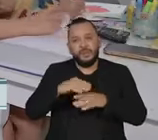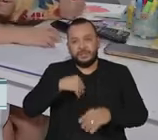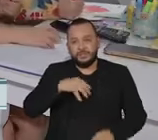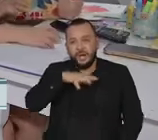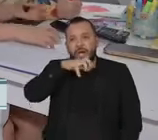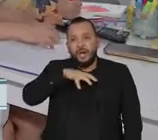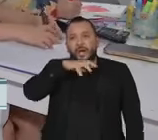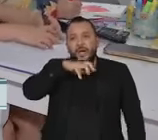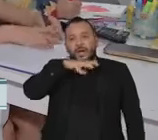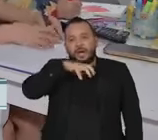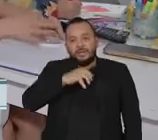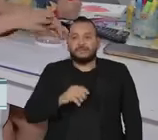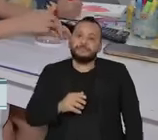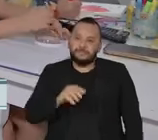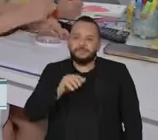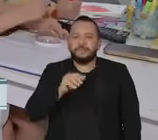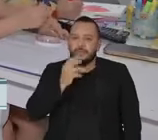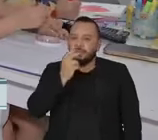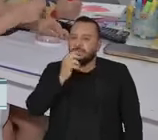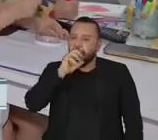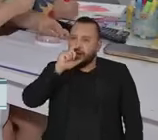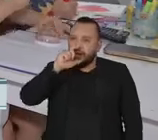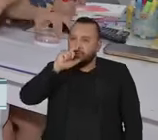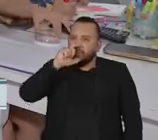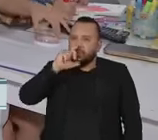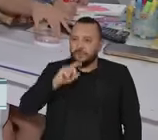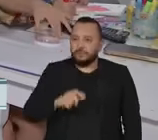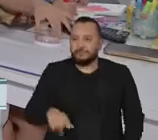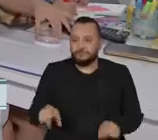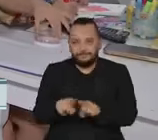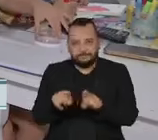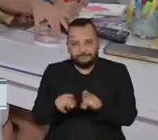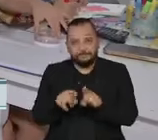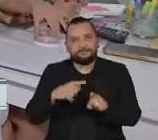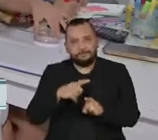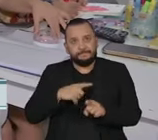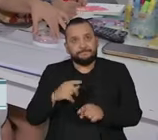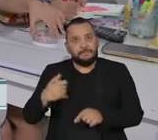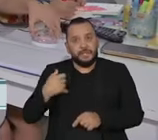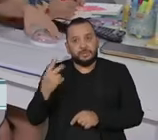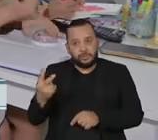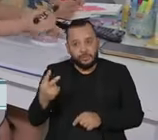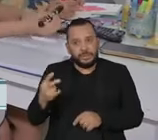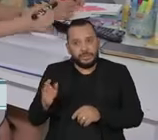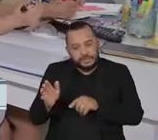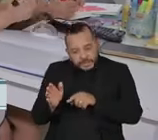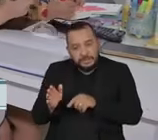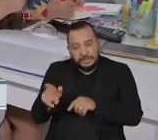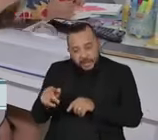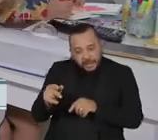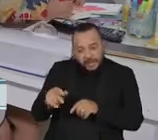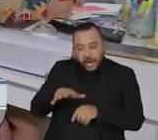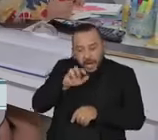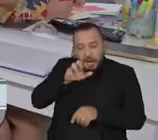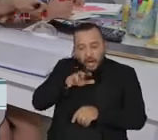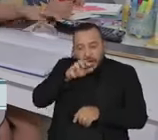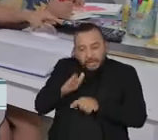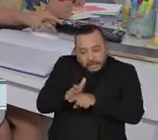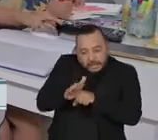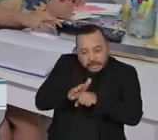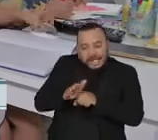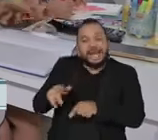anos, elas começaram a ter episódios respiratórios mais graves. E aí a gente foi investigar e descobriu que elas